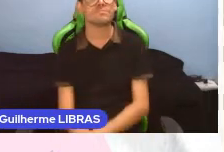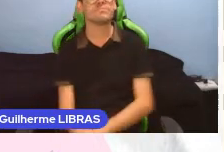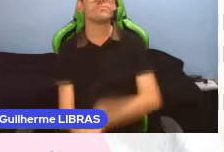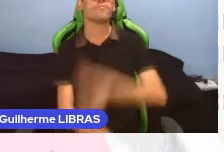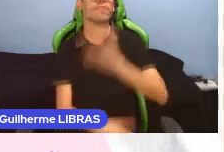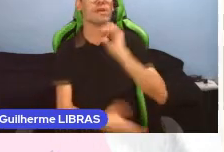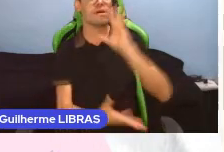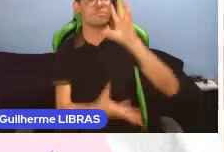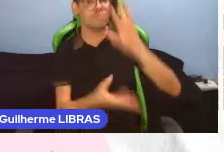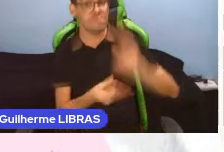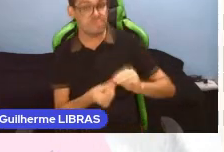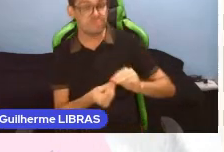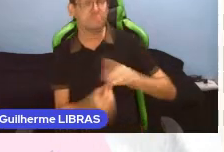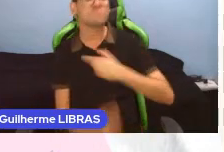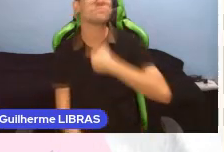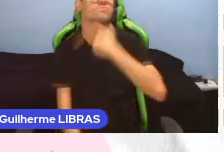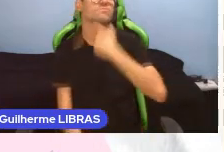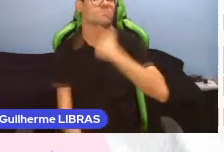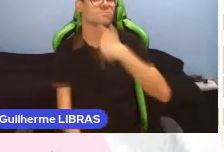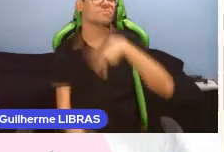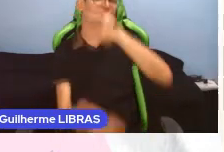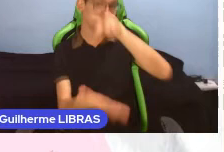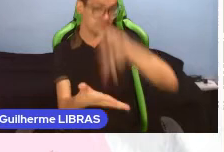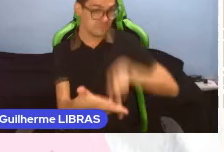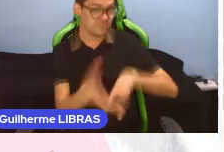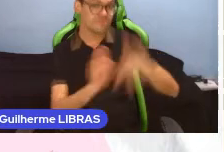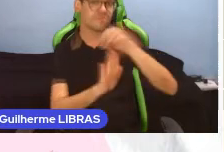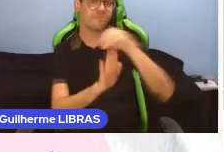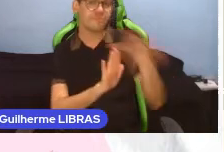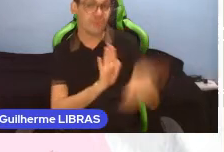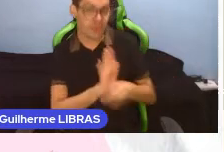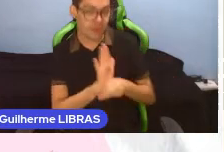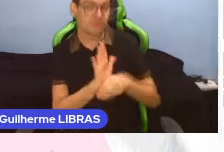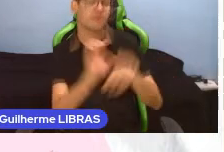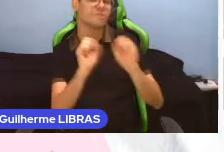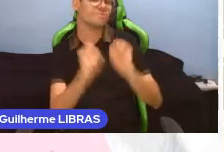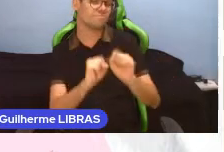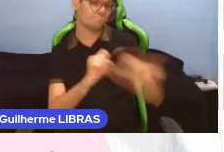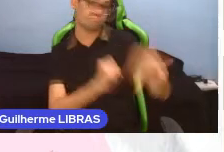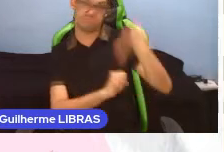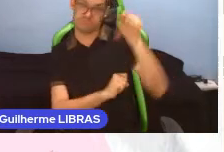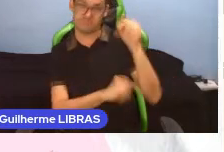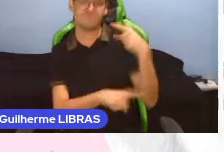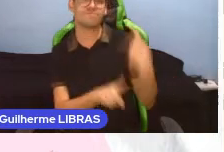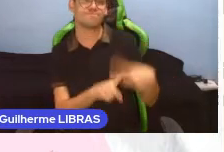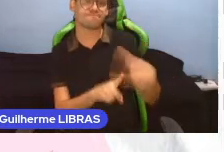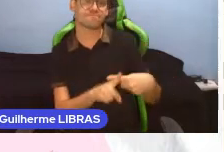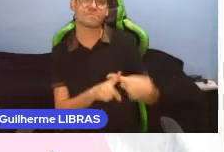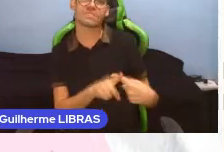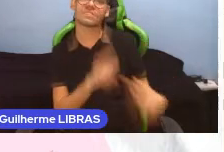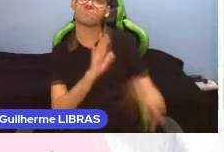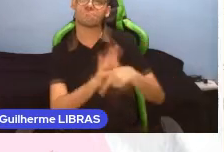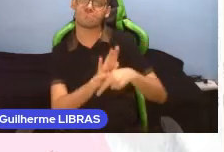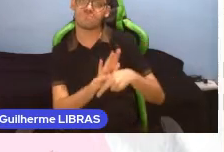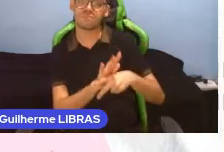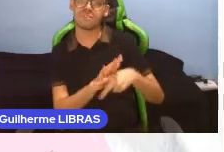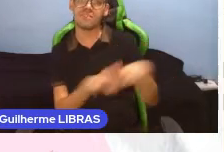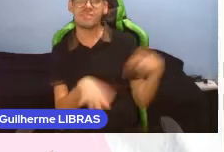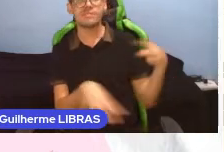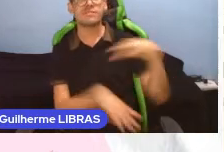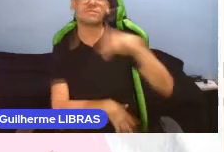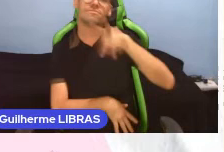Sintetizador de voz que leia o conteúdo, sendo este opcional, já que os softwares, leitores de tela,